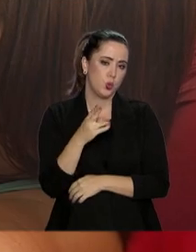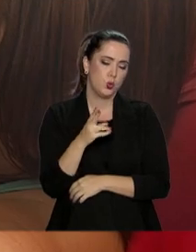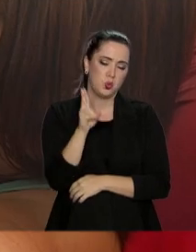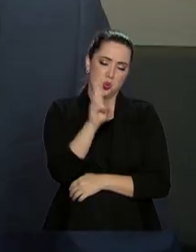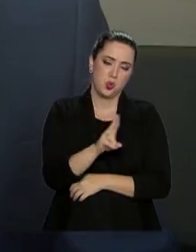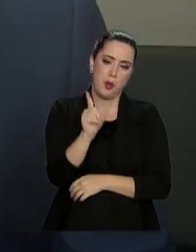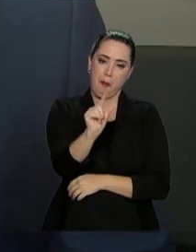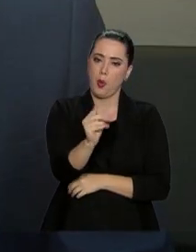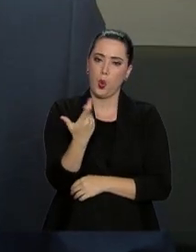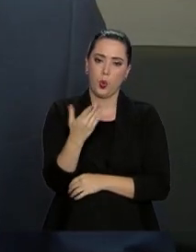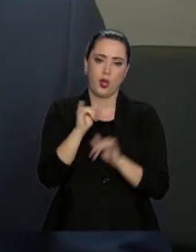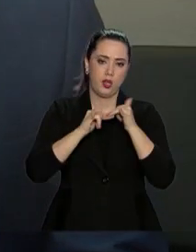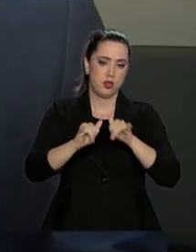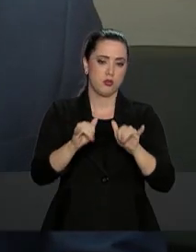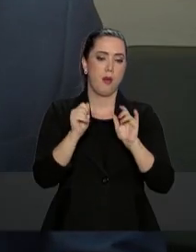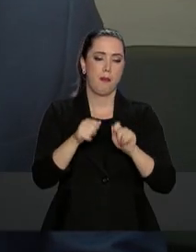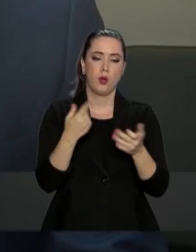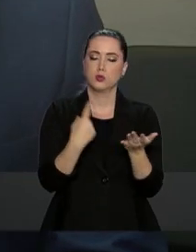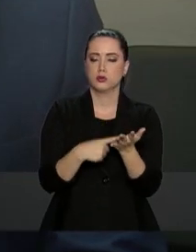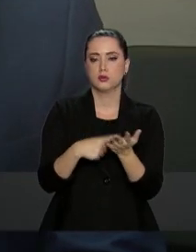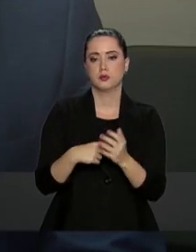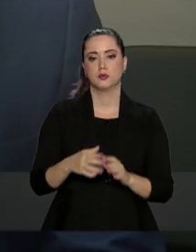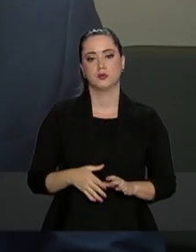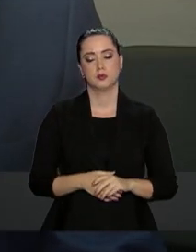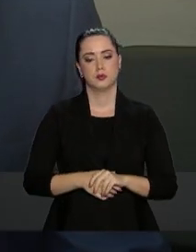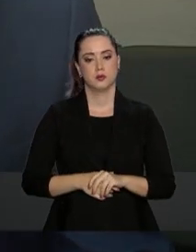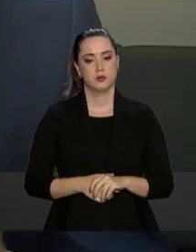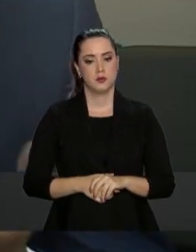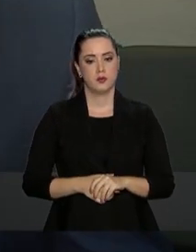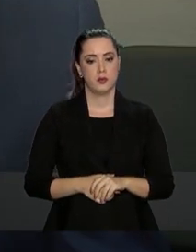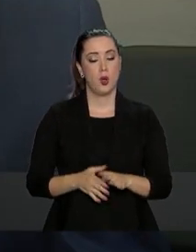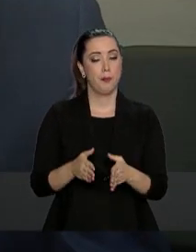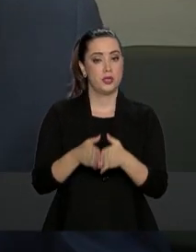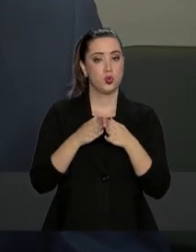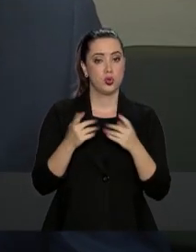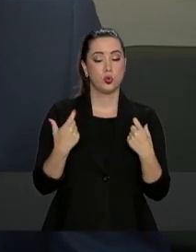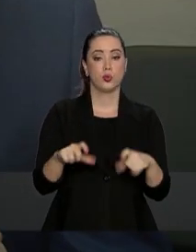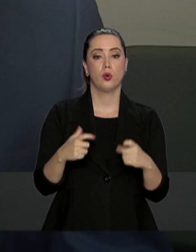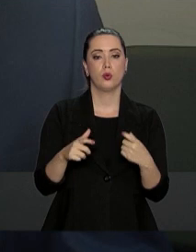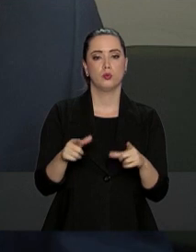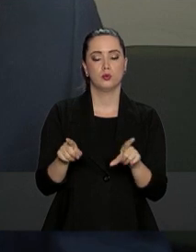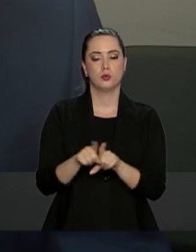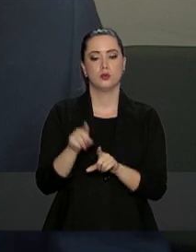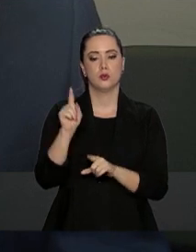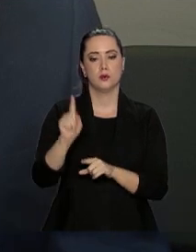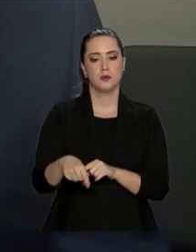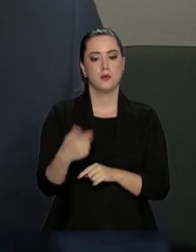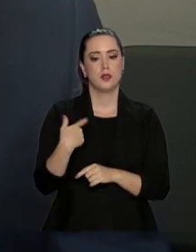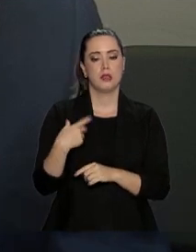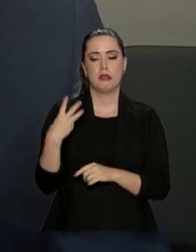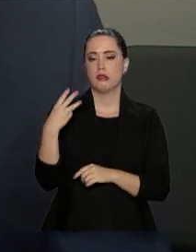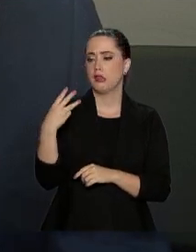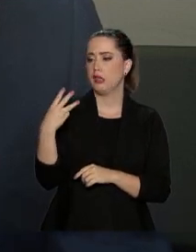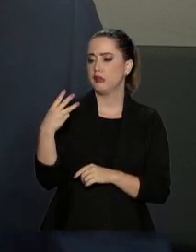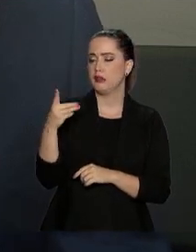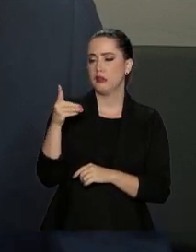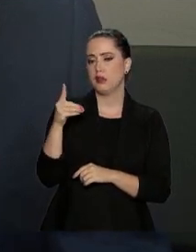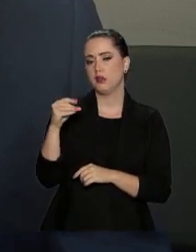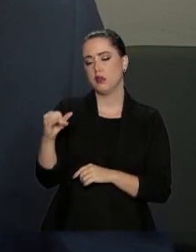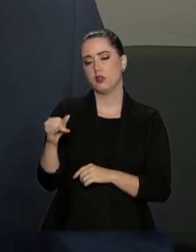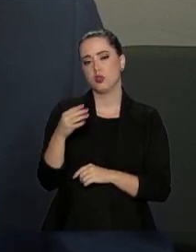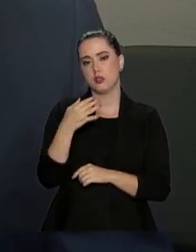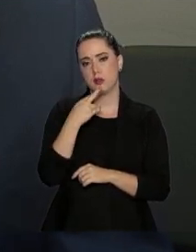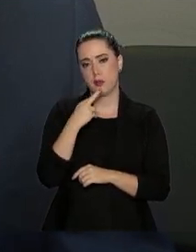podem aderir. A adesão é feita diretamente com um pedido na concessionária. A concessionária tem 30 dias para